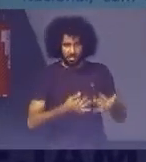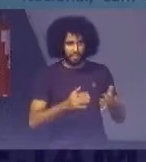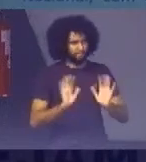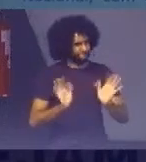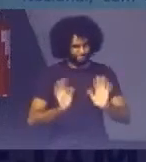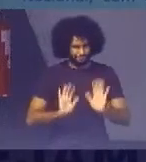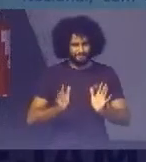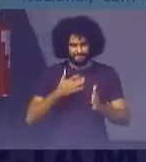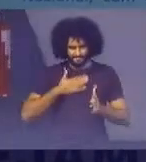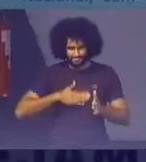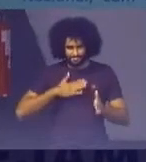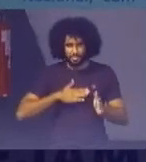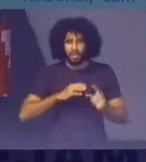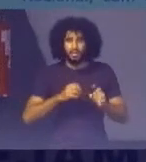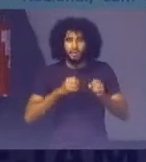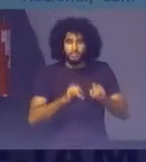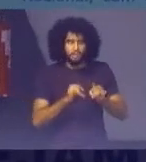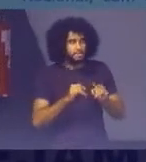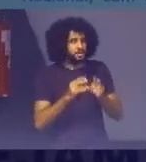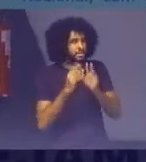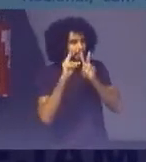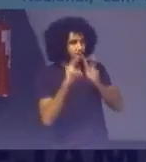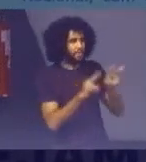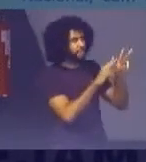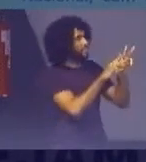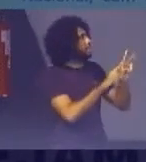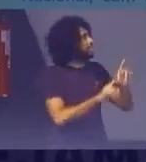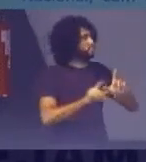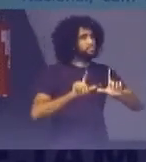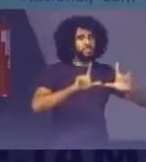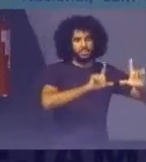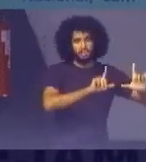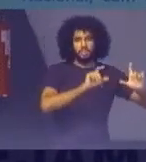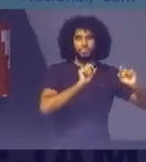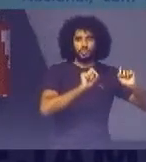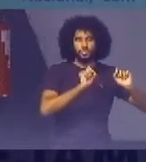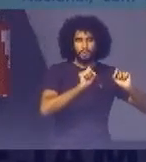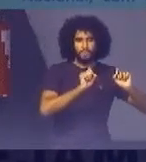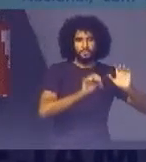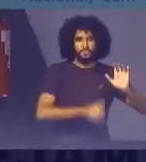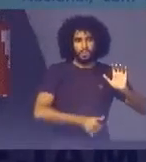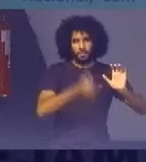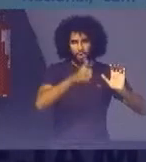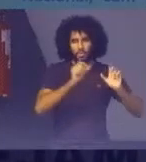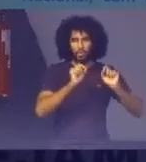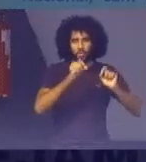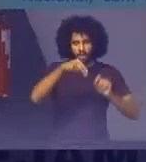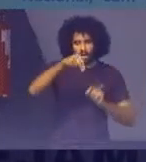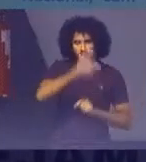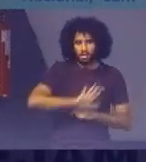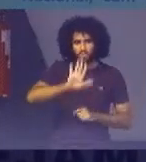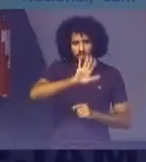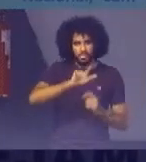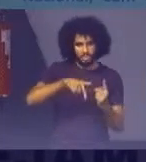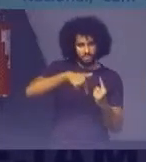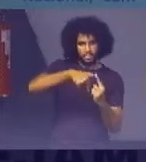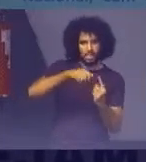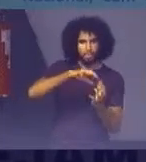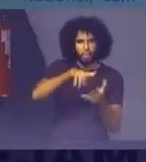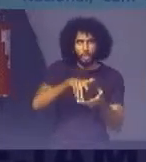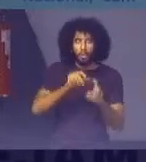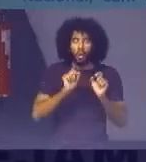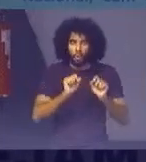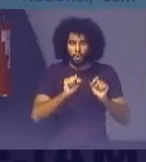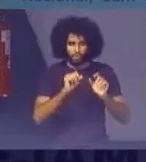bem assim Então se a gente olhar Nesse primeiro slide Primeiro O que é a nacionalização Das metas globais Então é o